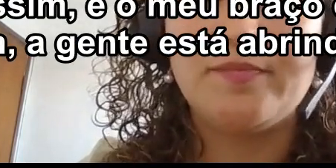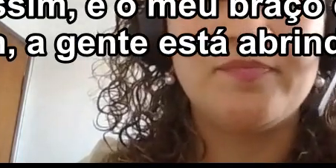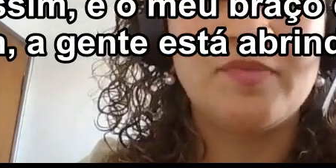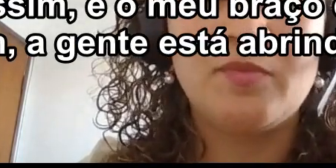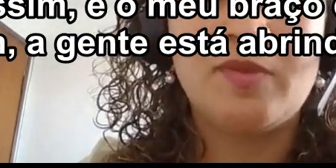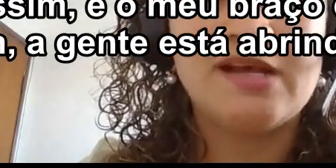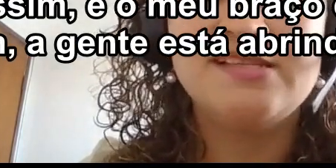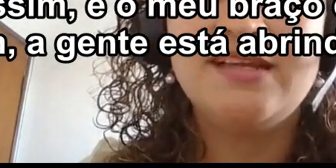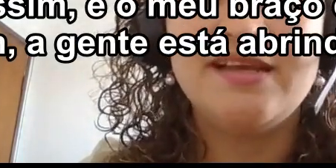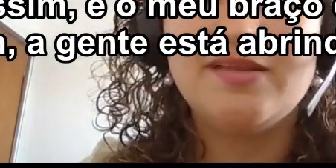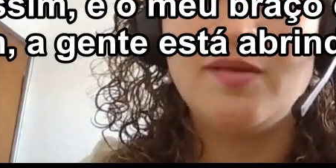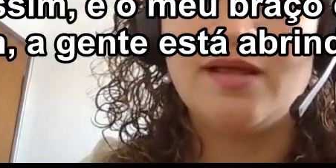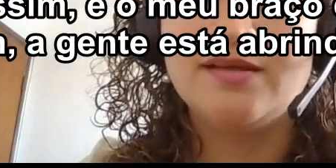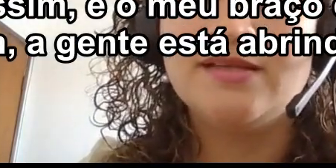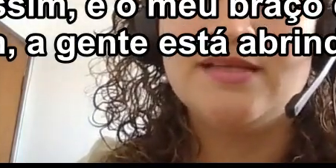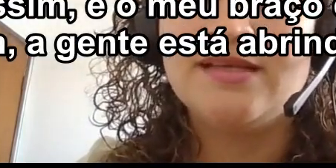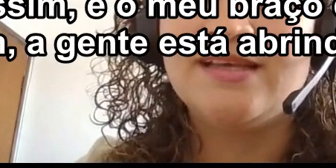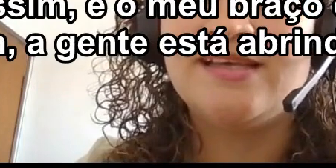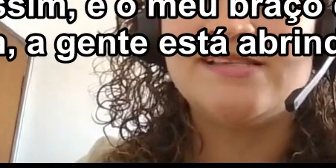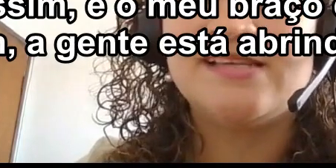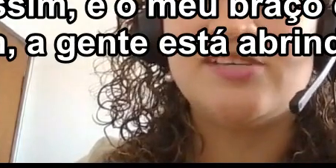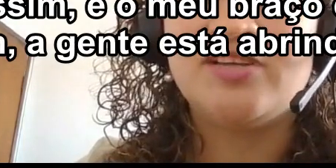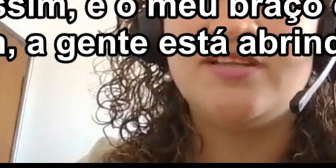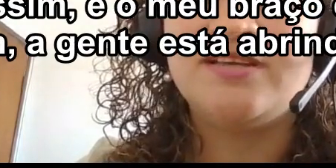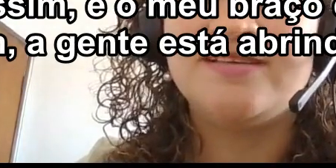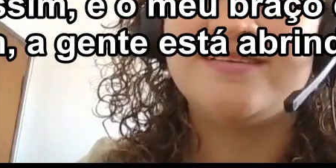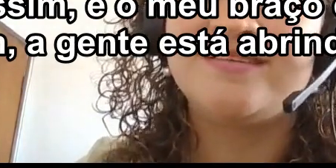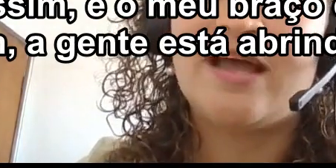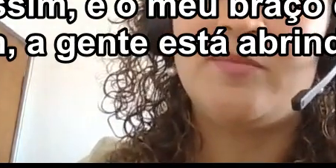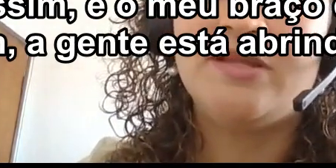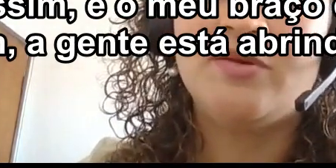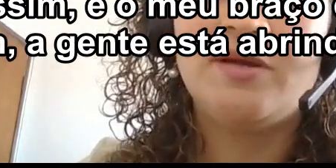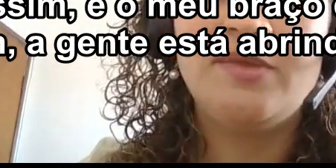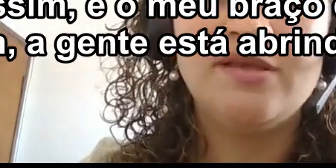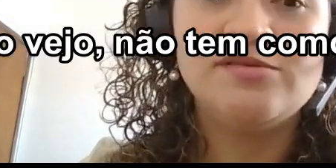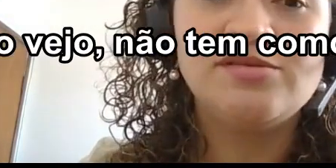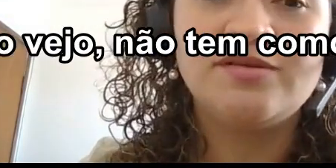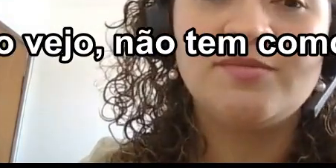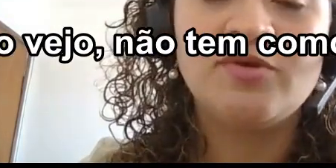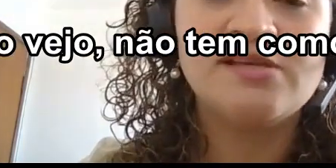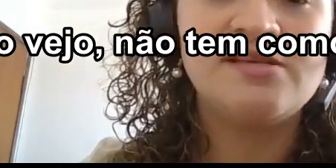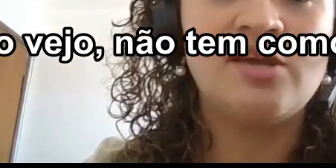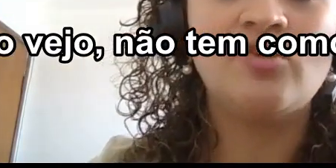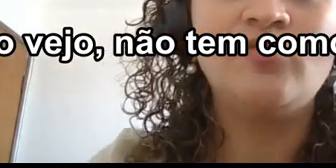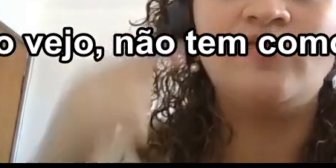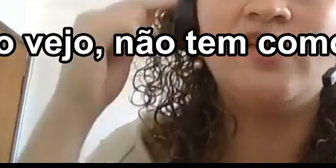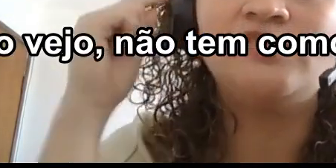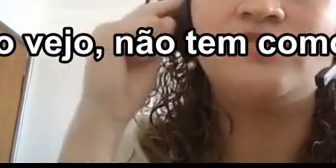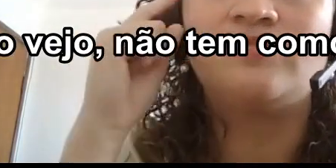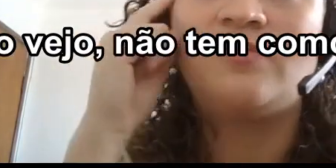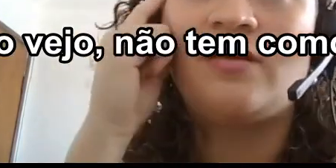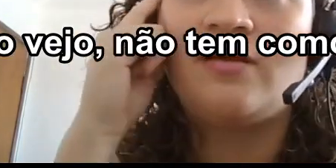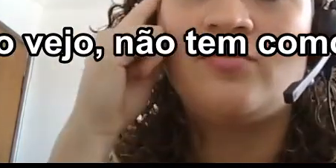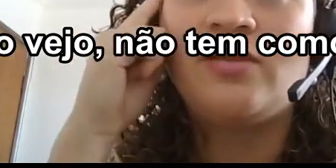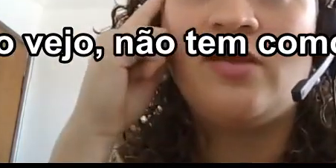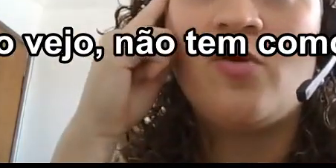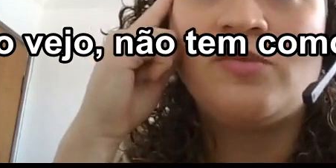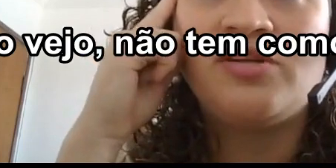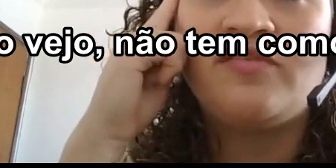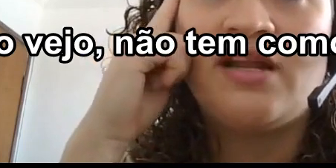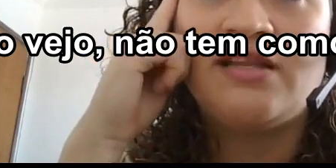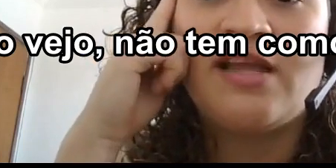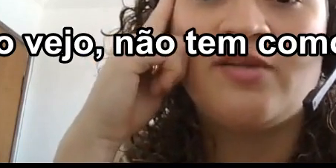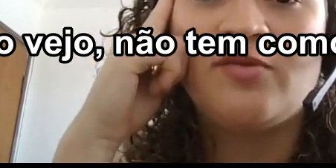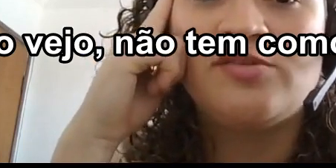é o meu braço direito lá, e assim, a gente está abrindo caminhos, porque assim, eu não vejo, não tem